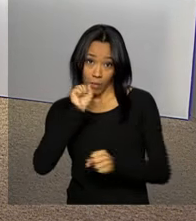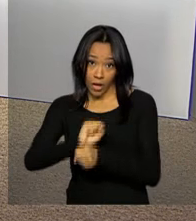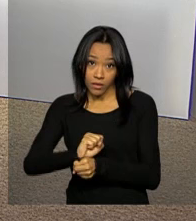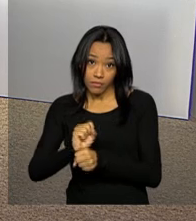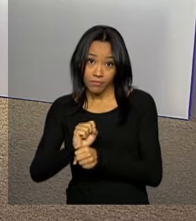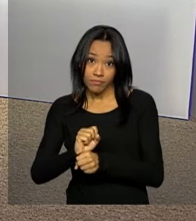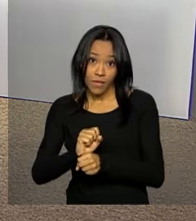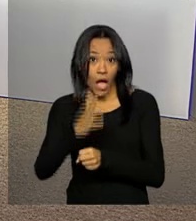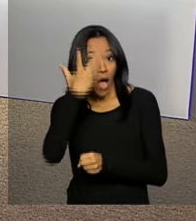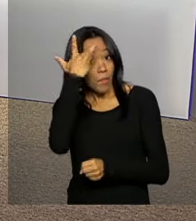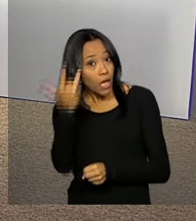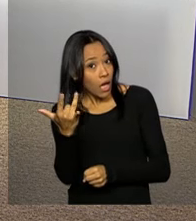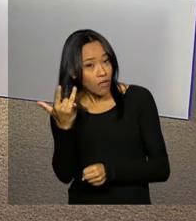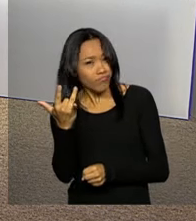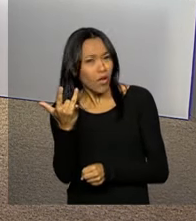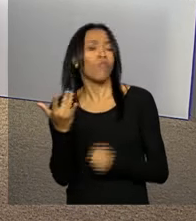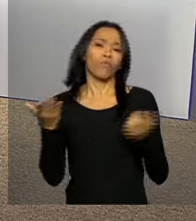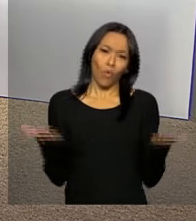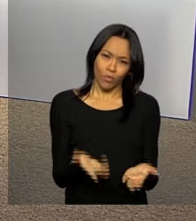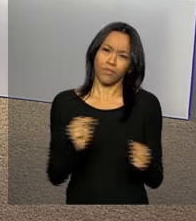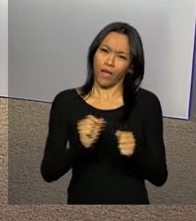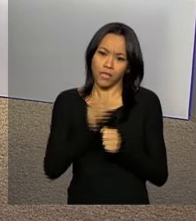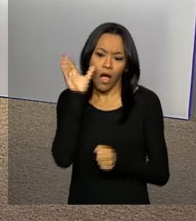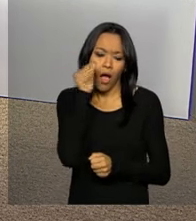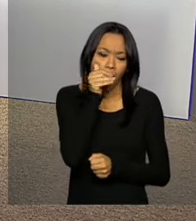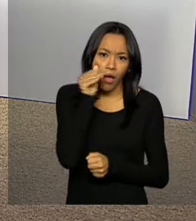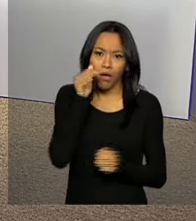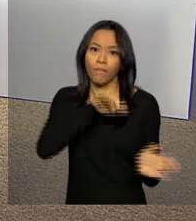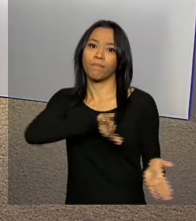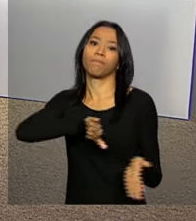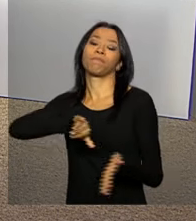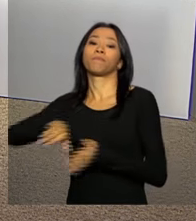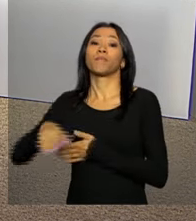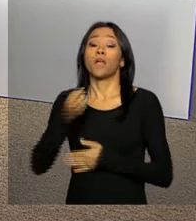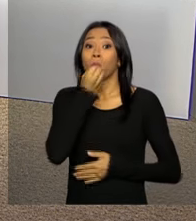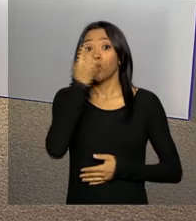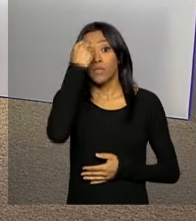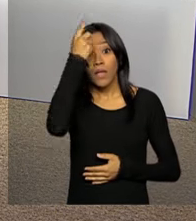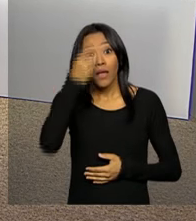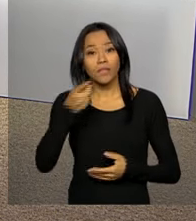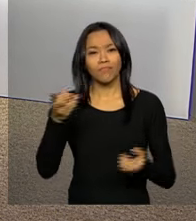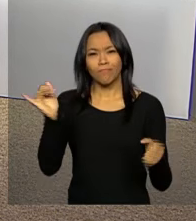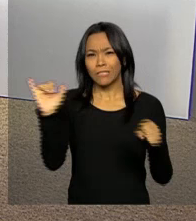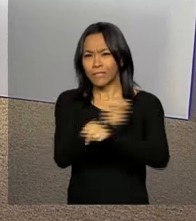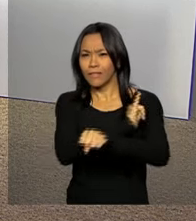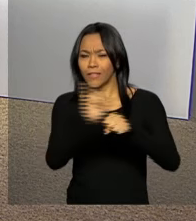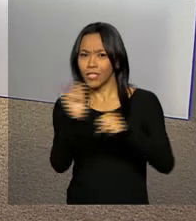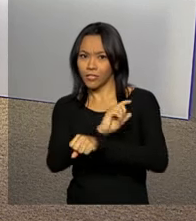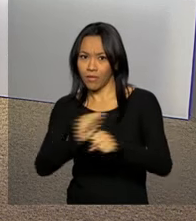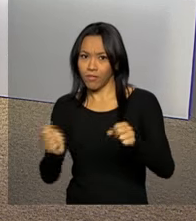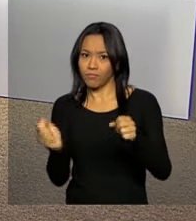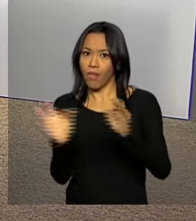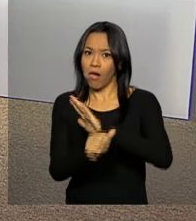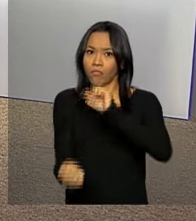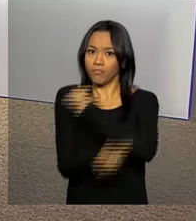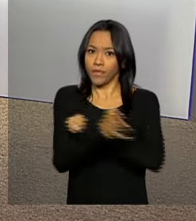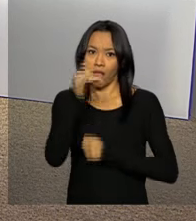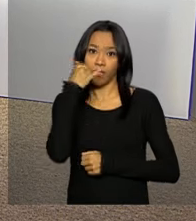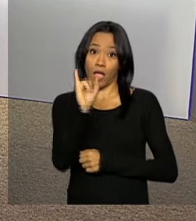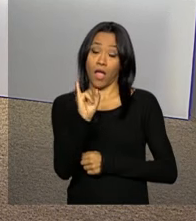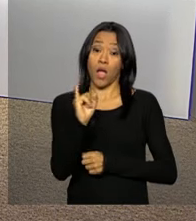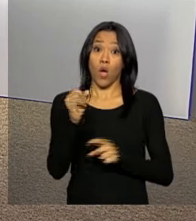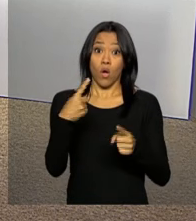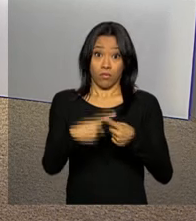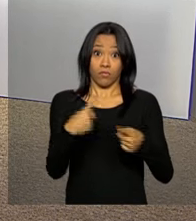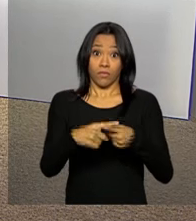Deixe para amanhã o que você pode fazer hoje. Boas ideias para enfrentar a corrupção. Um concurso de aplicativos sobre o tema está